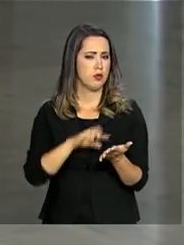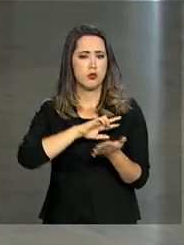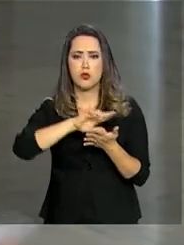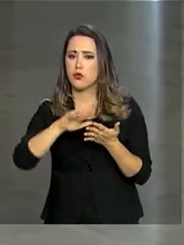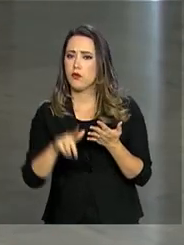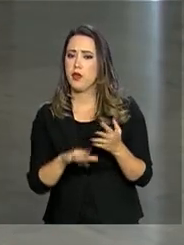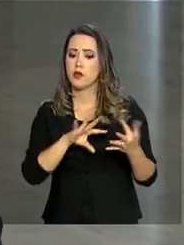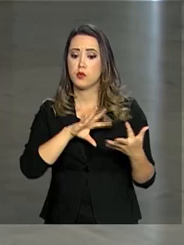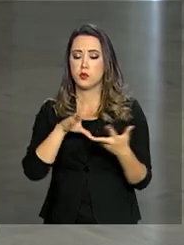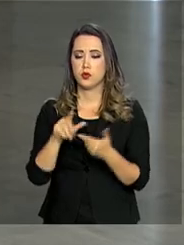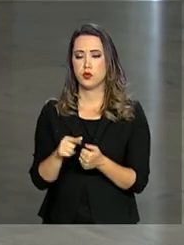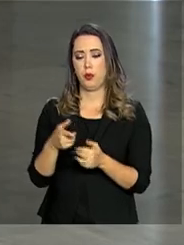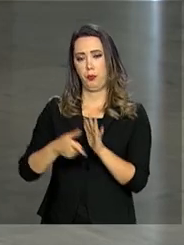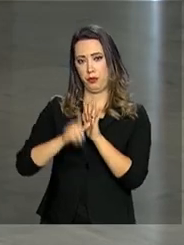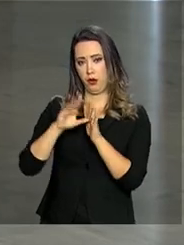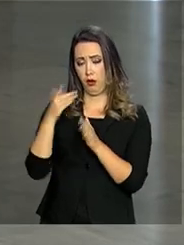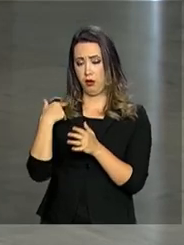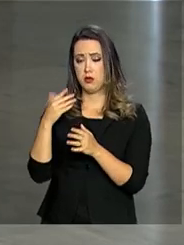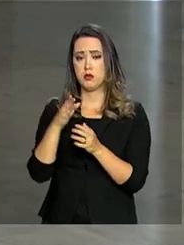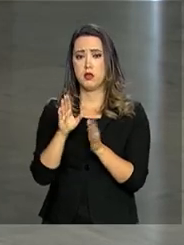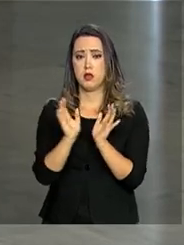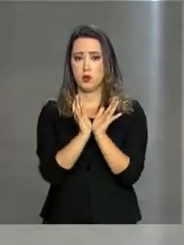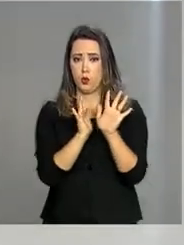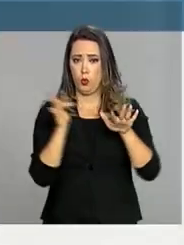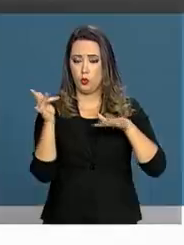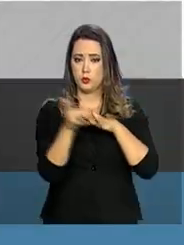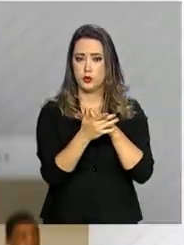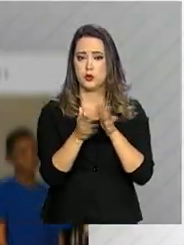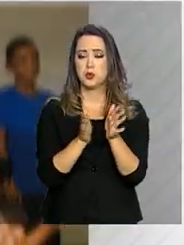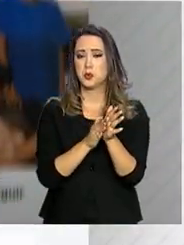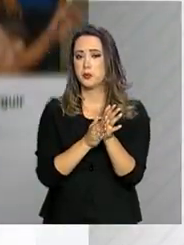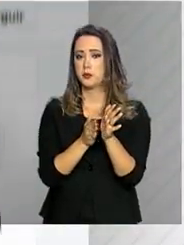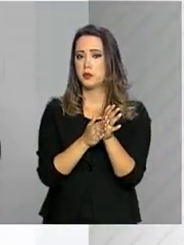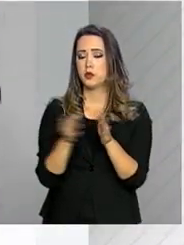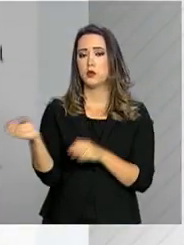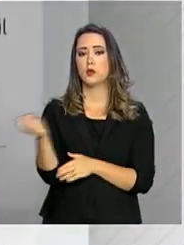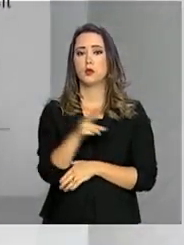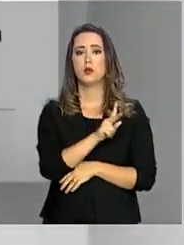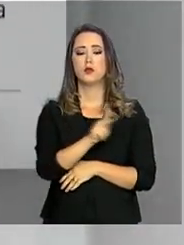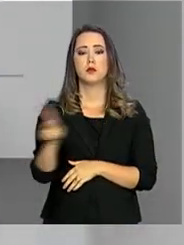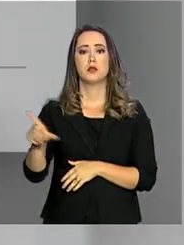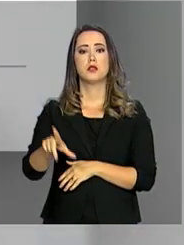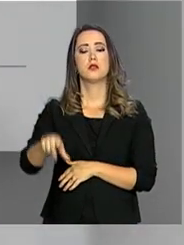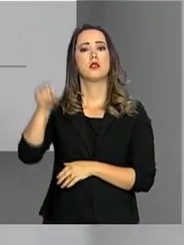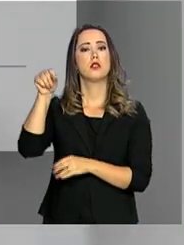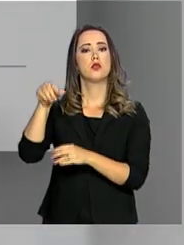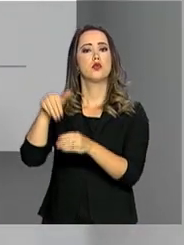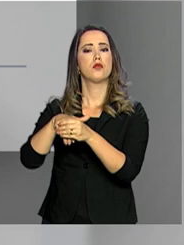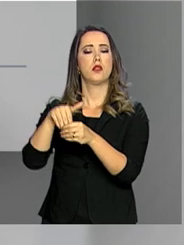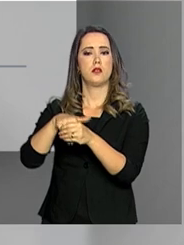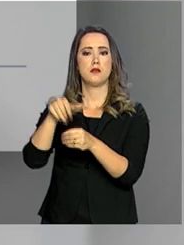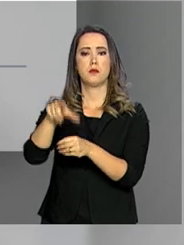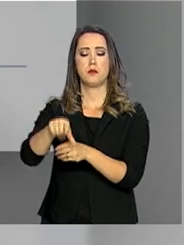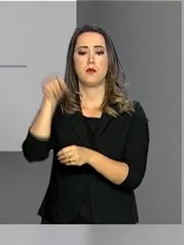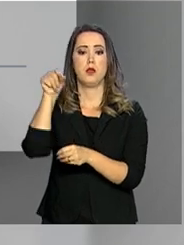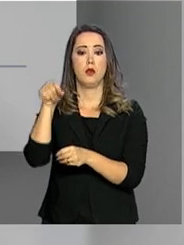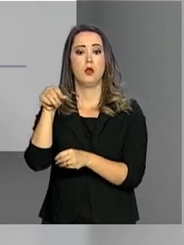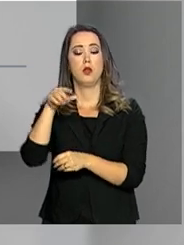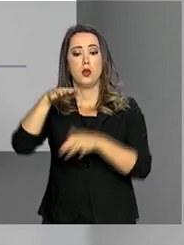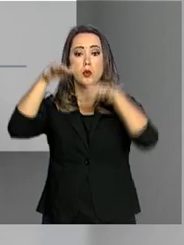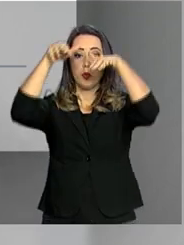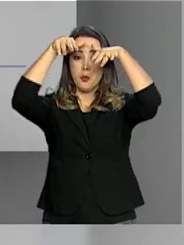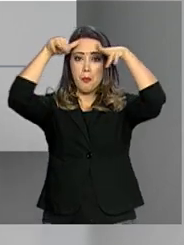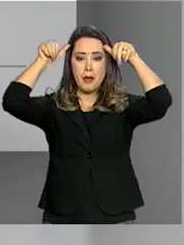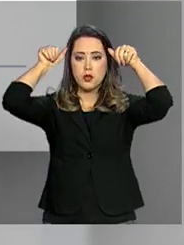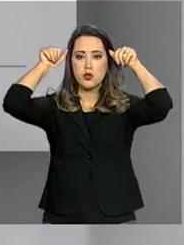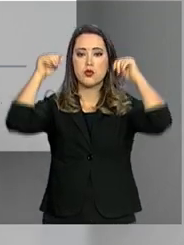mais cedo parabenizou nas redes sociais o novo presidente eleito do México, López Obrador. O resultado